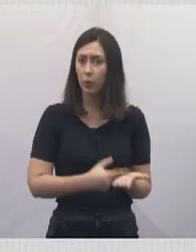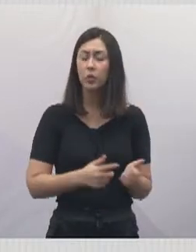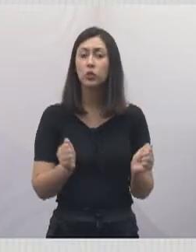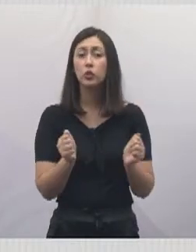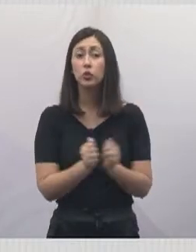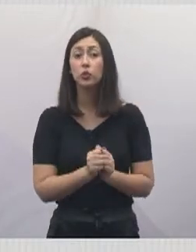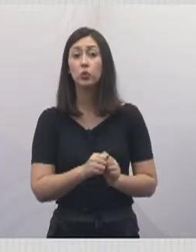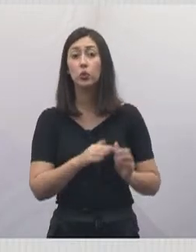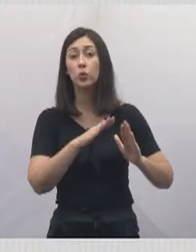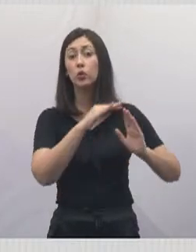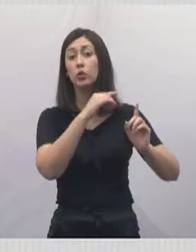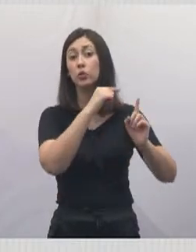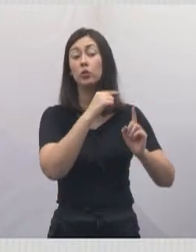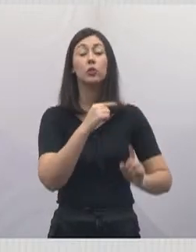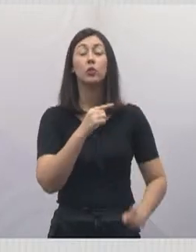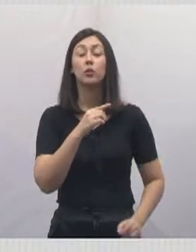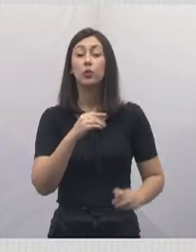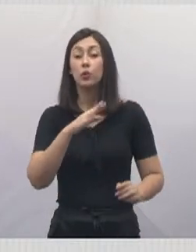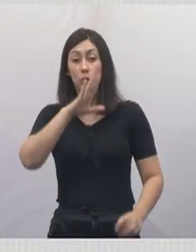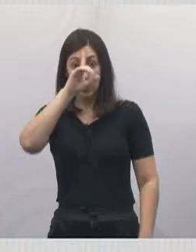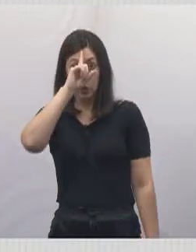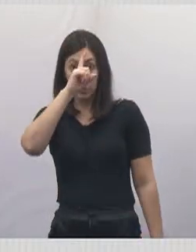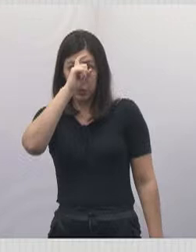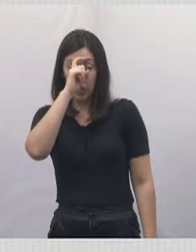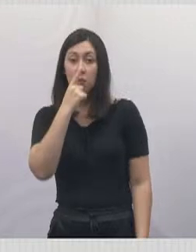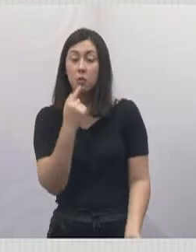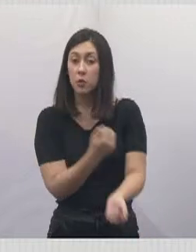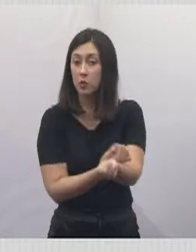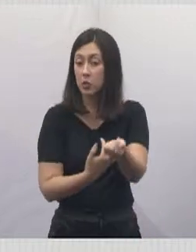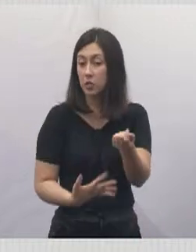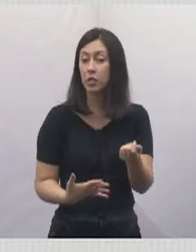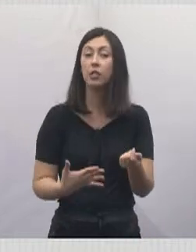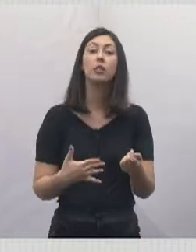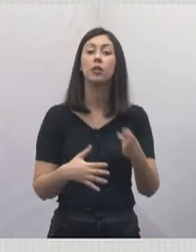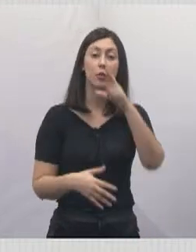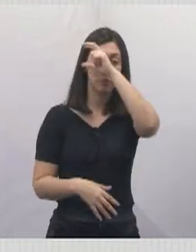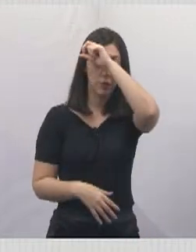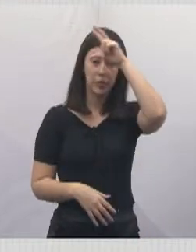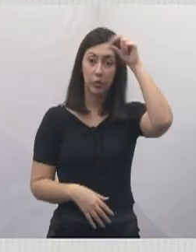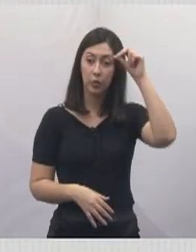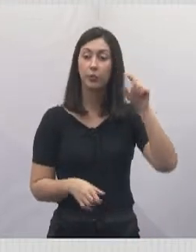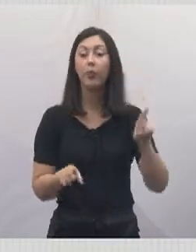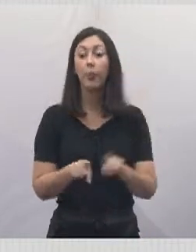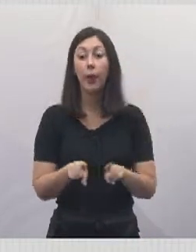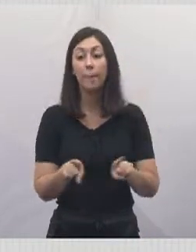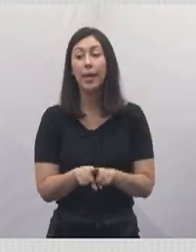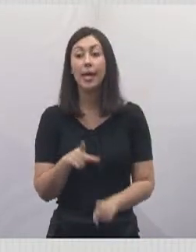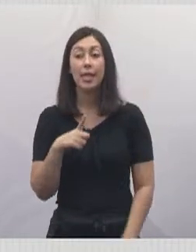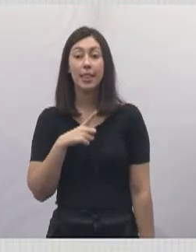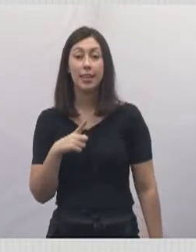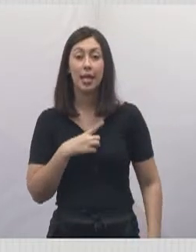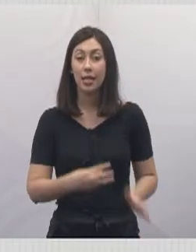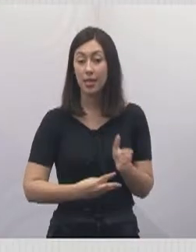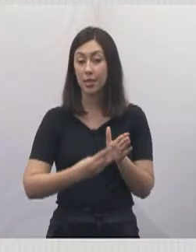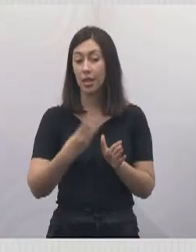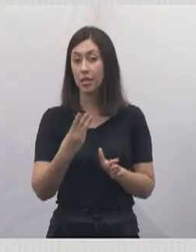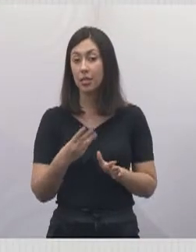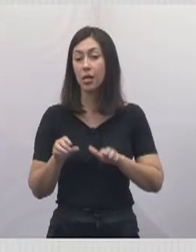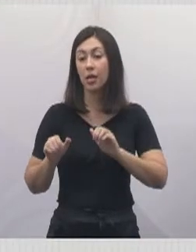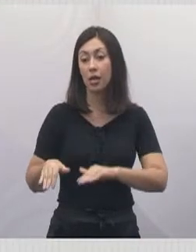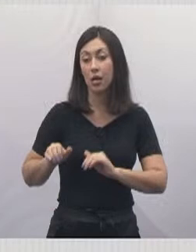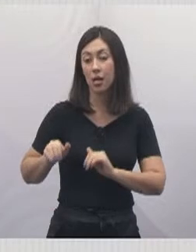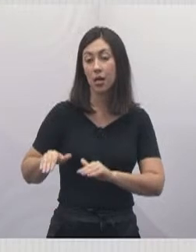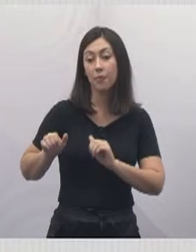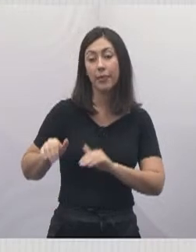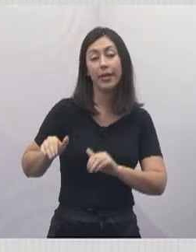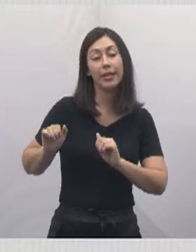Hemocentro e a Secretaria de Saúde da nossa cidade. Quero também dizer que vem aí a nossa terceira caminhada da mulher. Já deixo